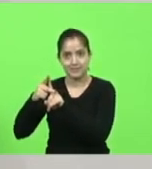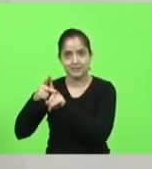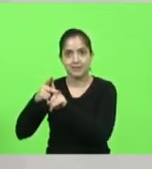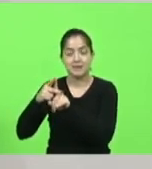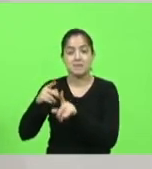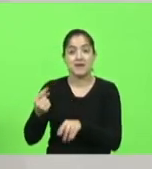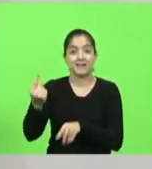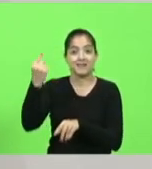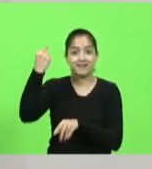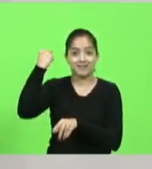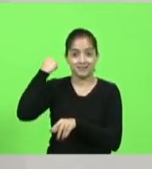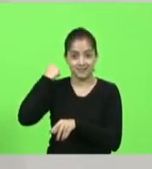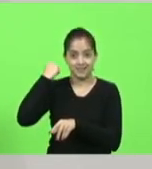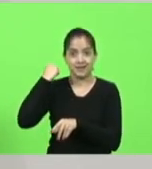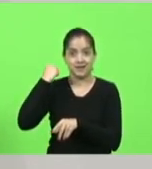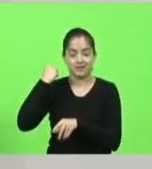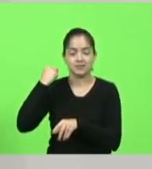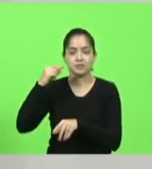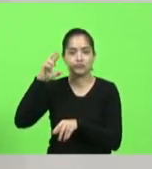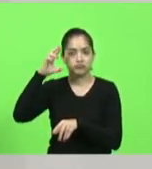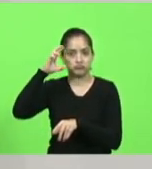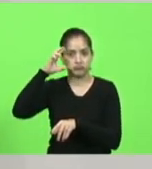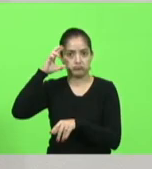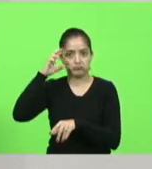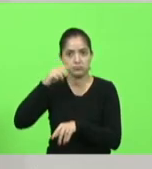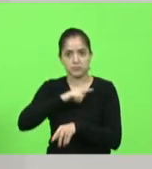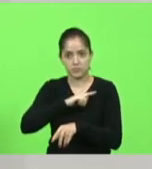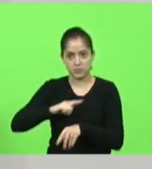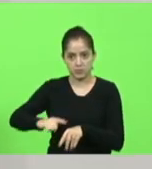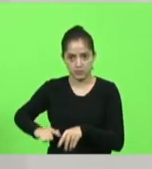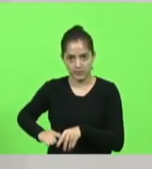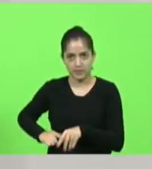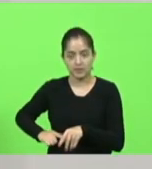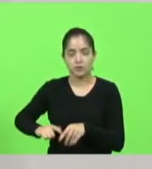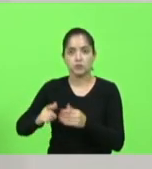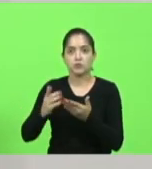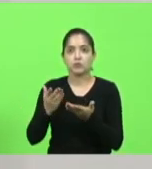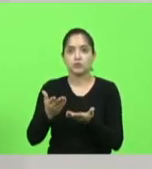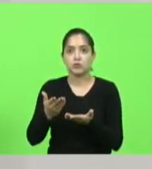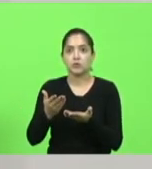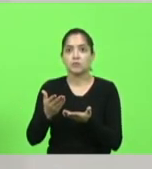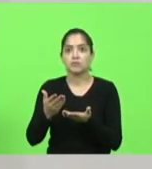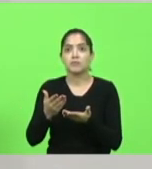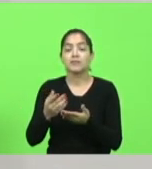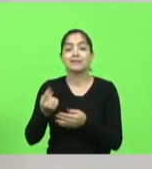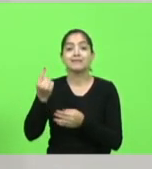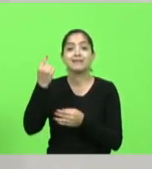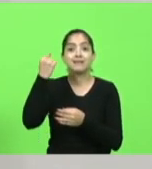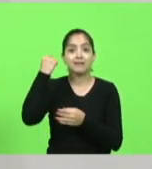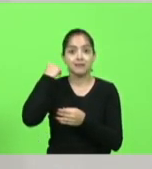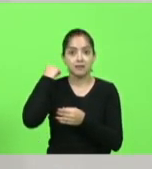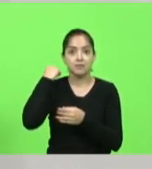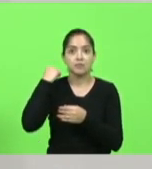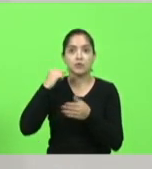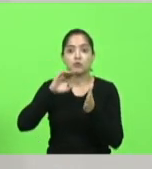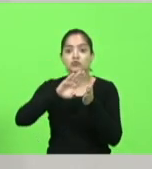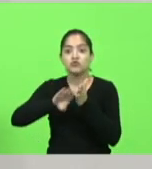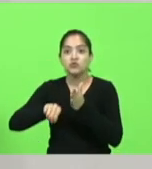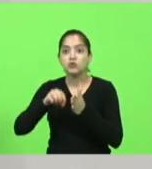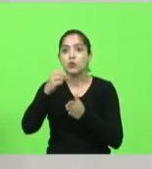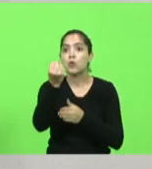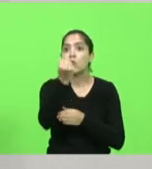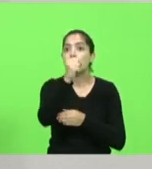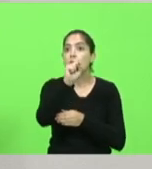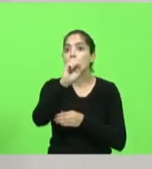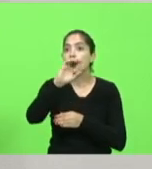atrás o governador Colombo, do deputado Kennedy, na época tirou 800 milhões